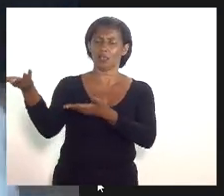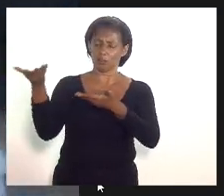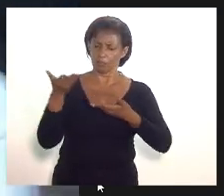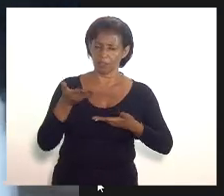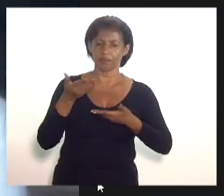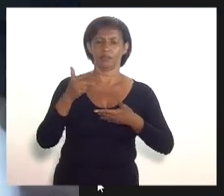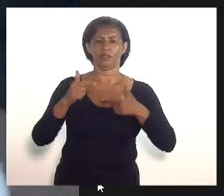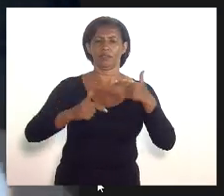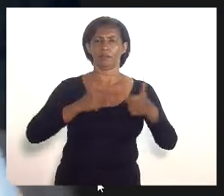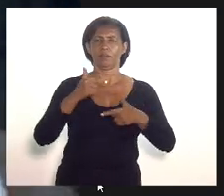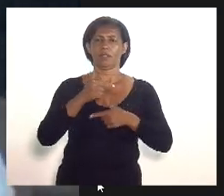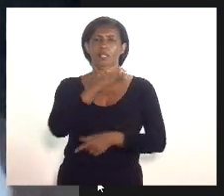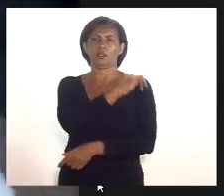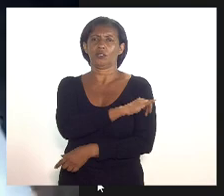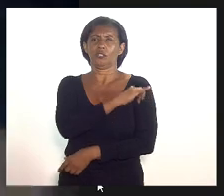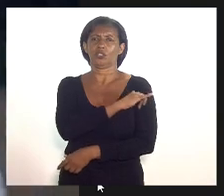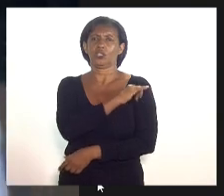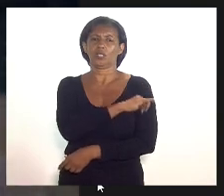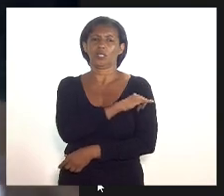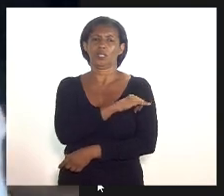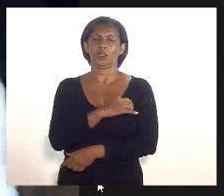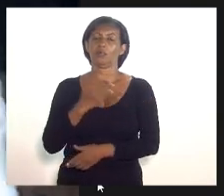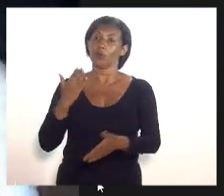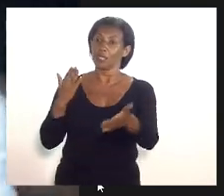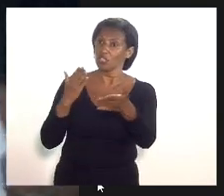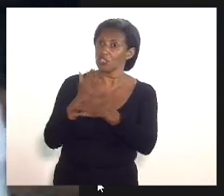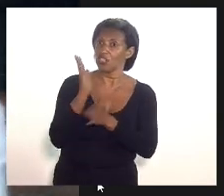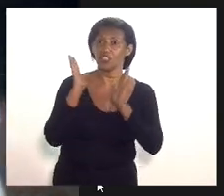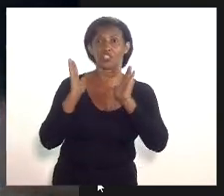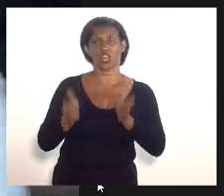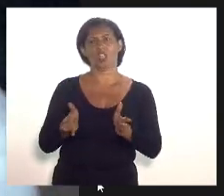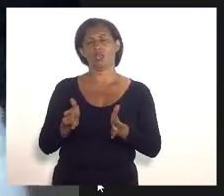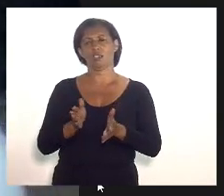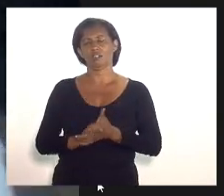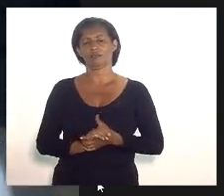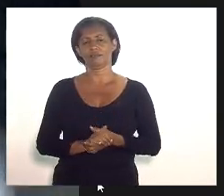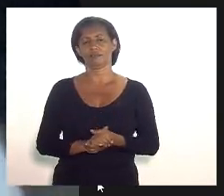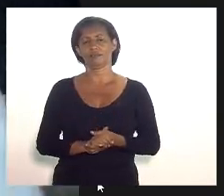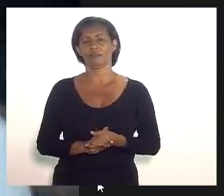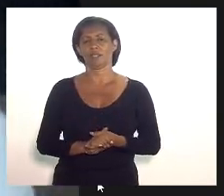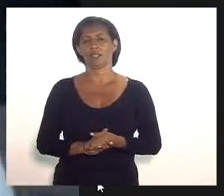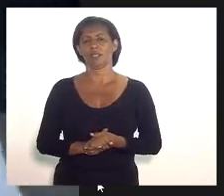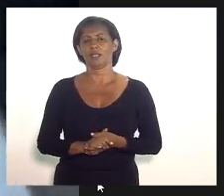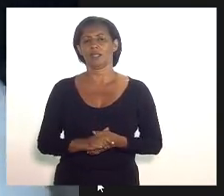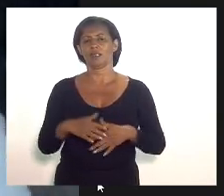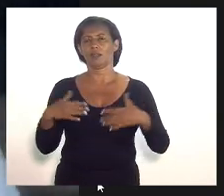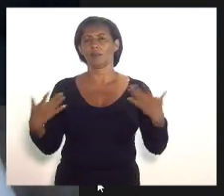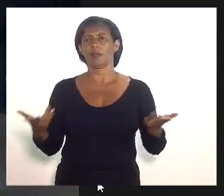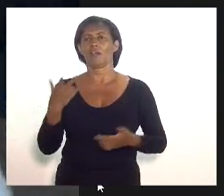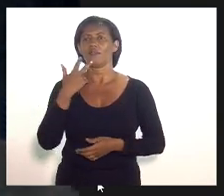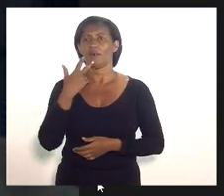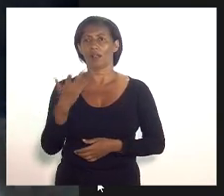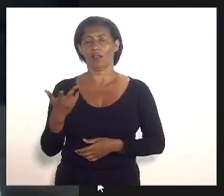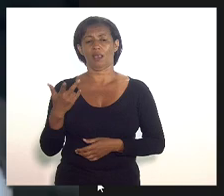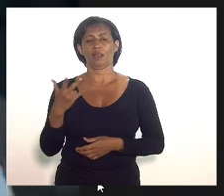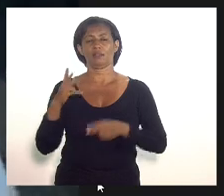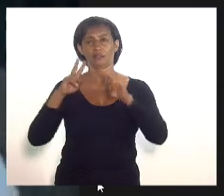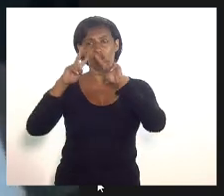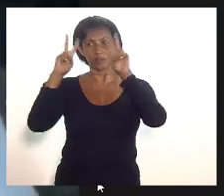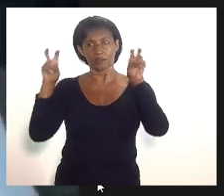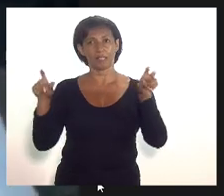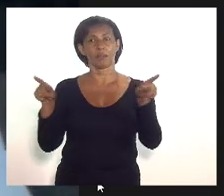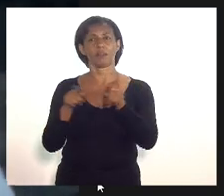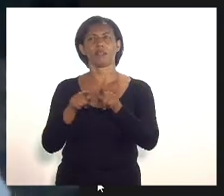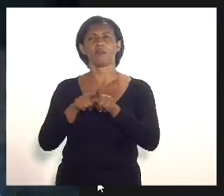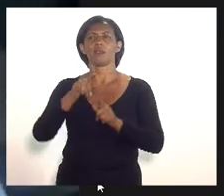do Rio de Janeiro porque para isso passaram no concurso público então é para falar sobre essa matéria aproveitar seu